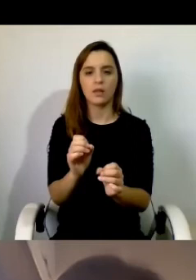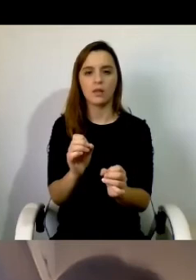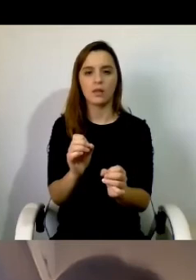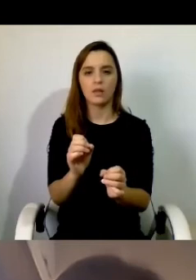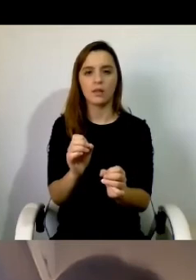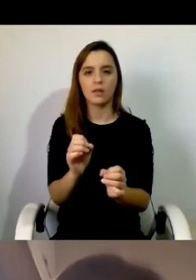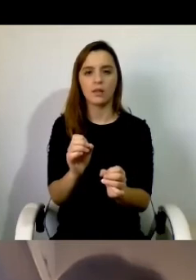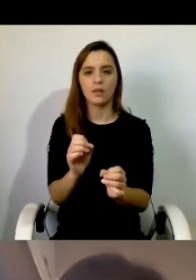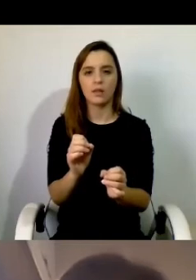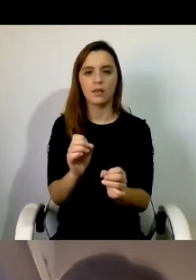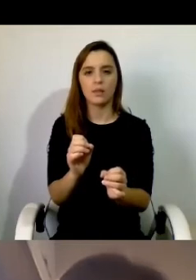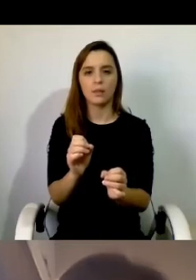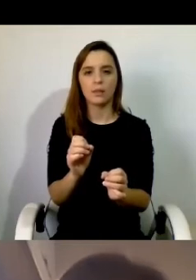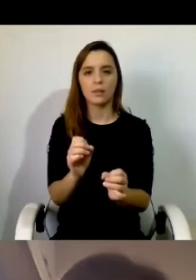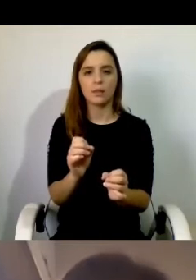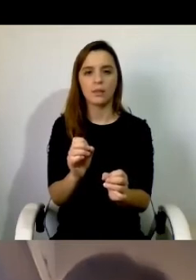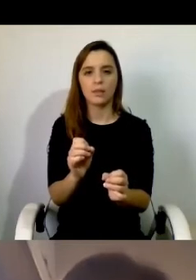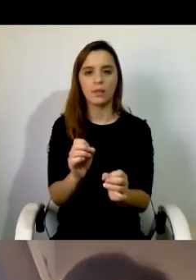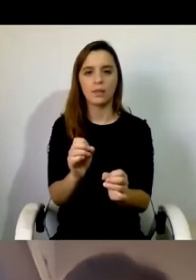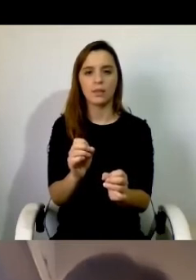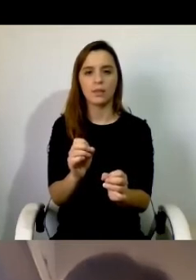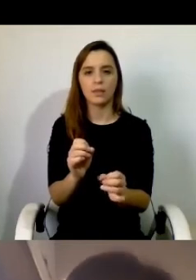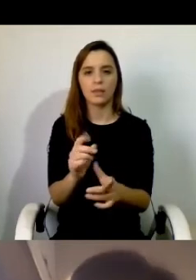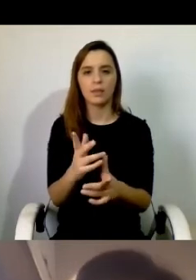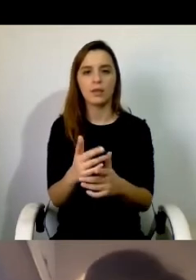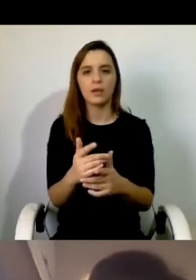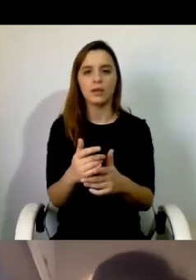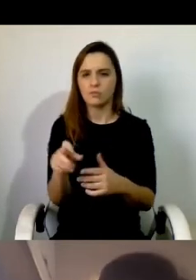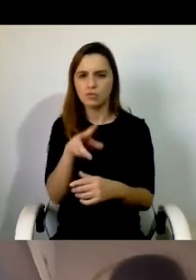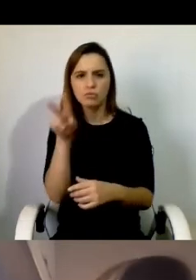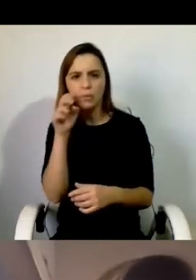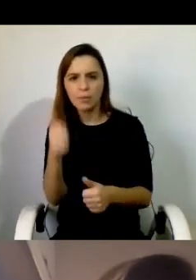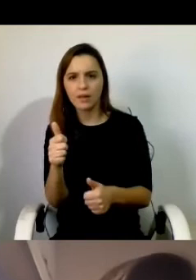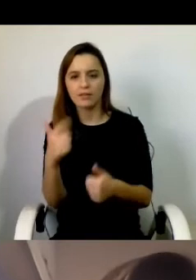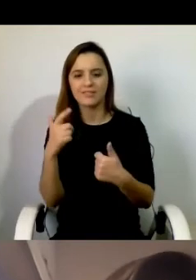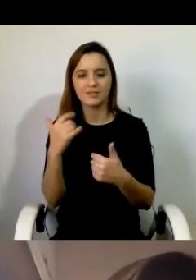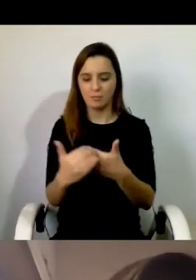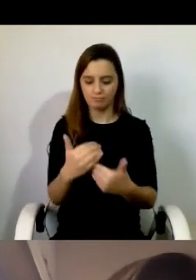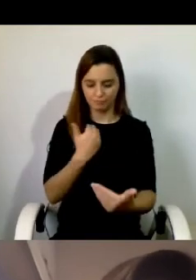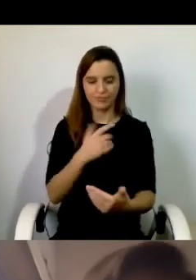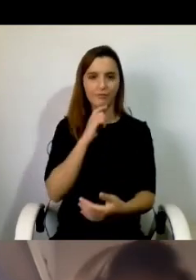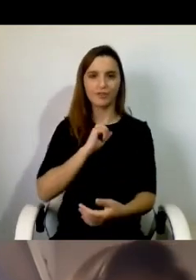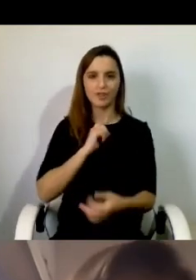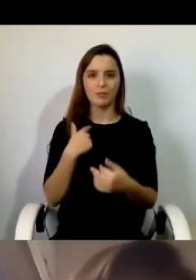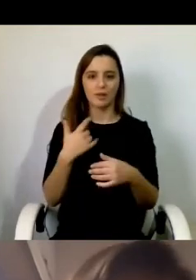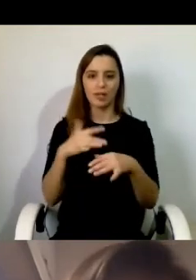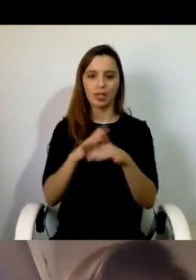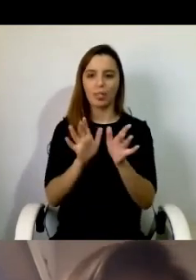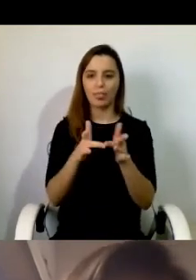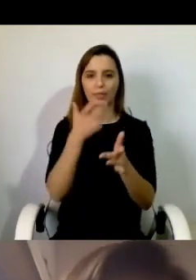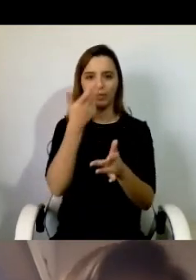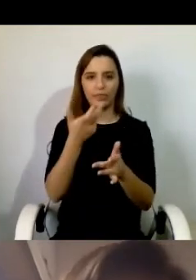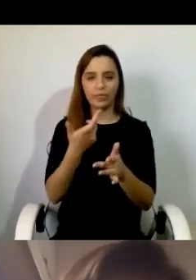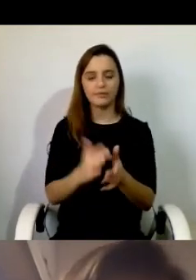Estou a ouvir bem, é que tive aqui uma mensagem a dizer que a minha rede estava mal. Eu estou, eu estou. Ah, ok. Criticámos